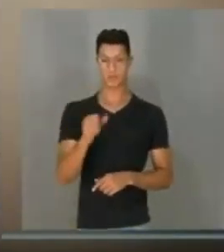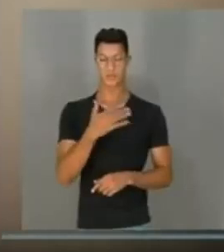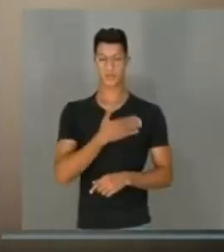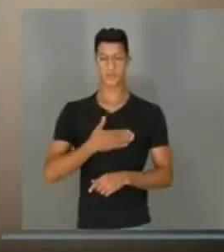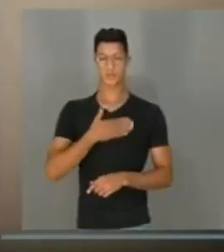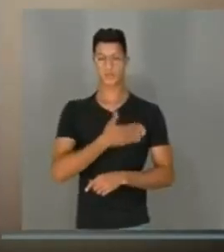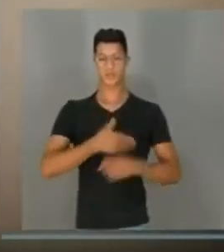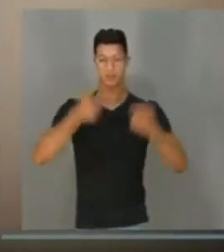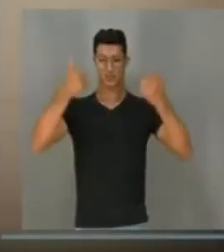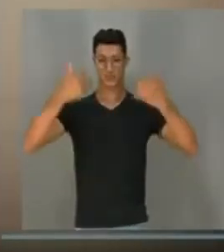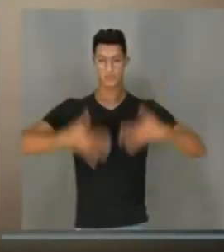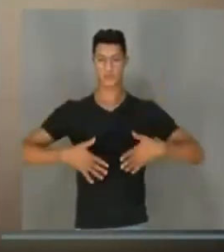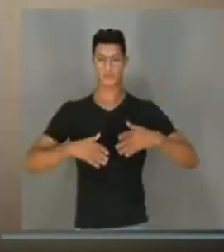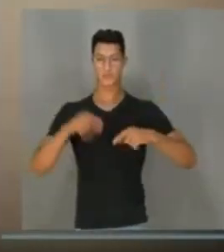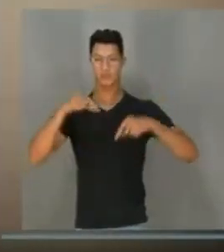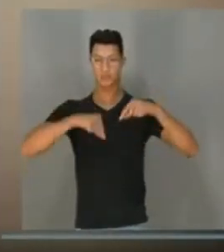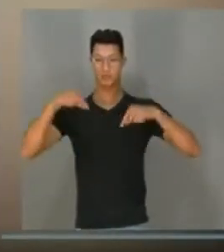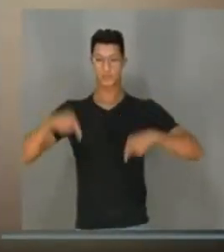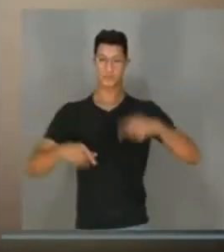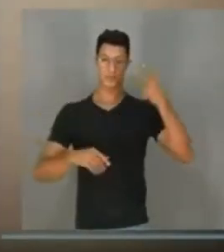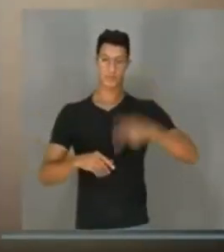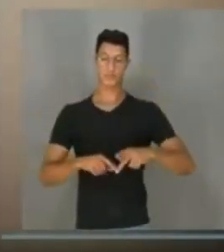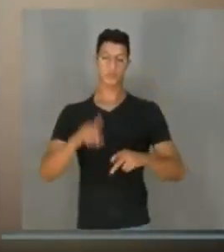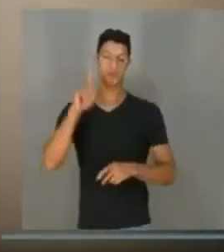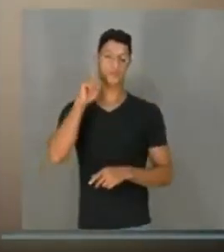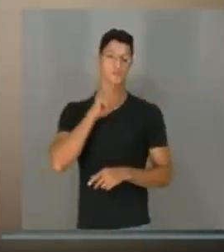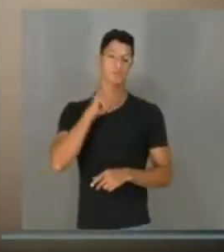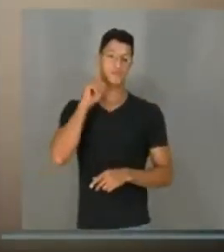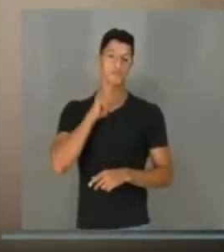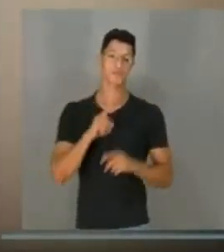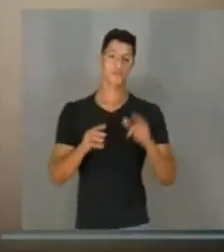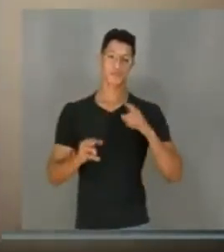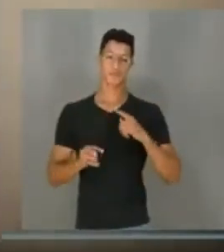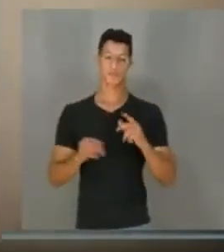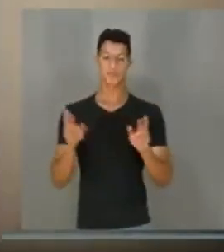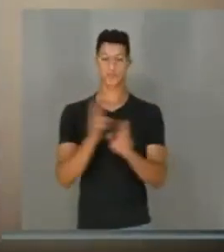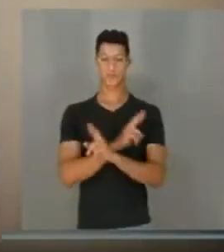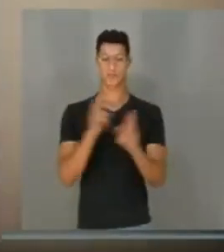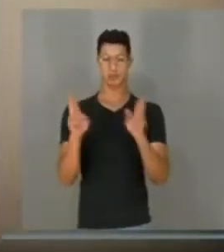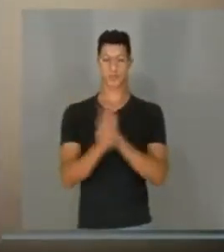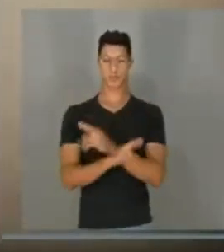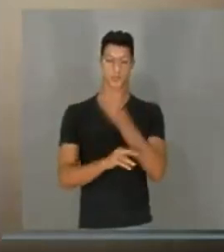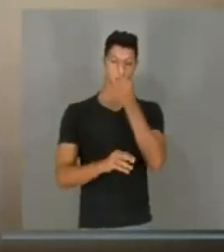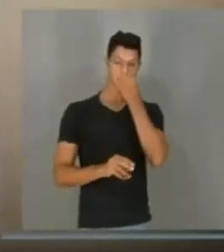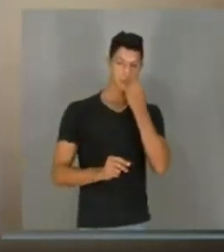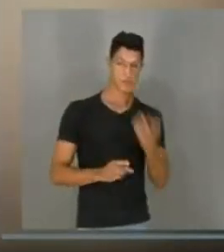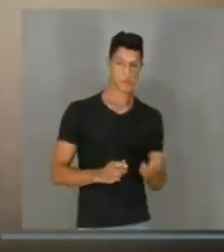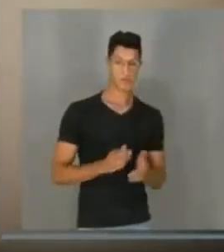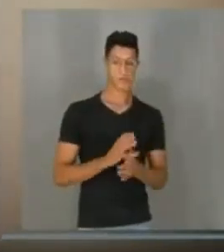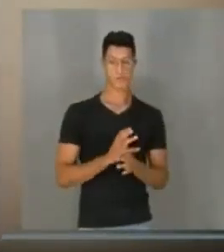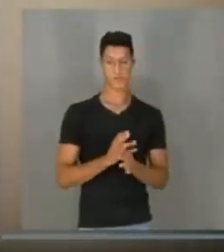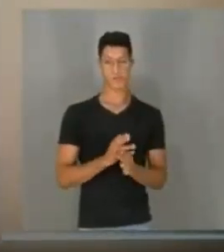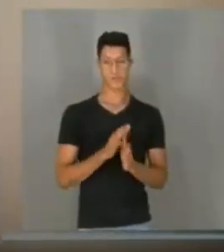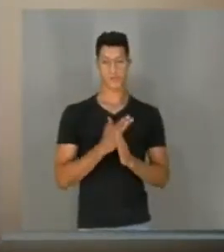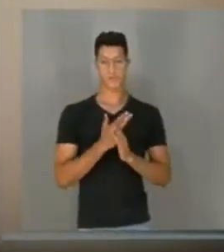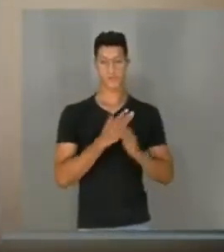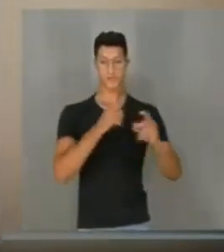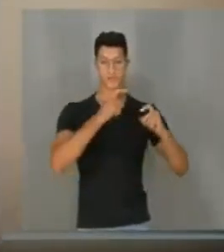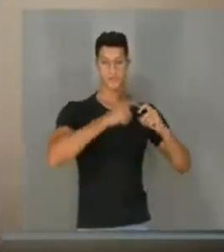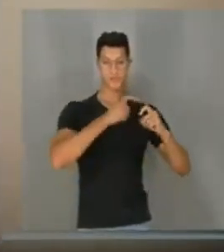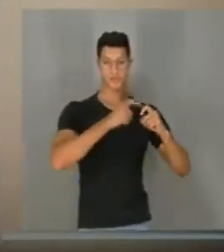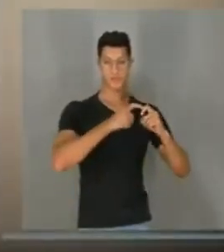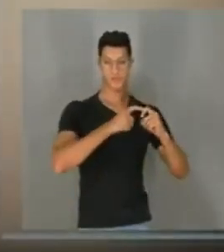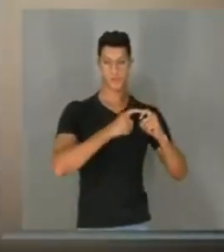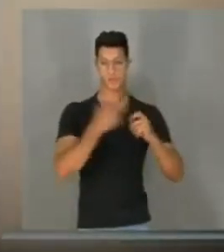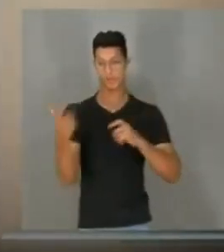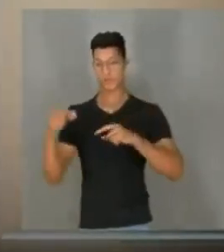de explicar a situação de acupuntura aqui nos Estados Unidos. Existe uma relação muito boa entre os médicos